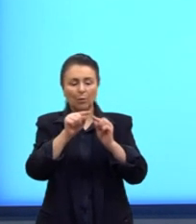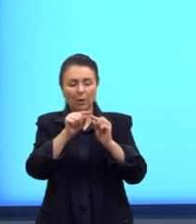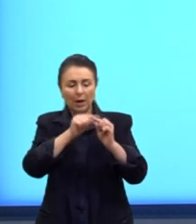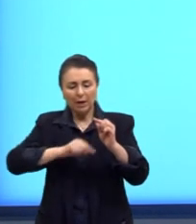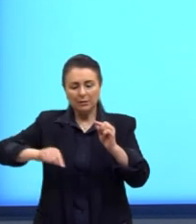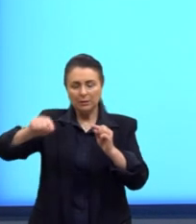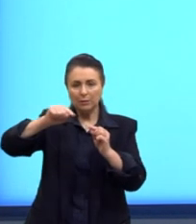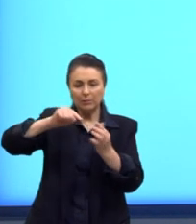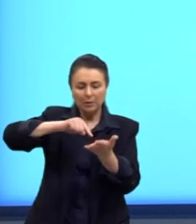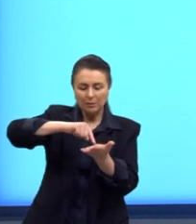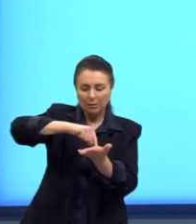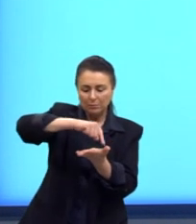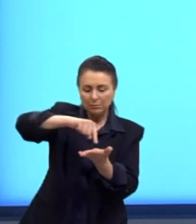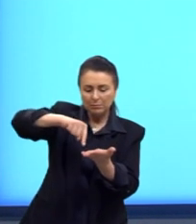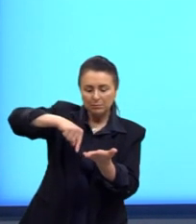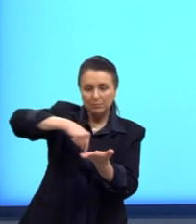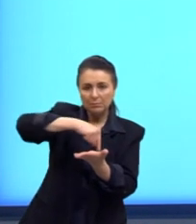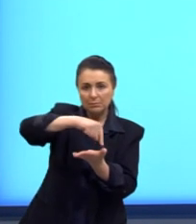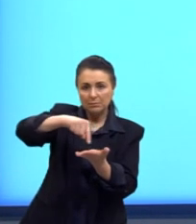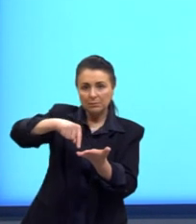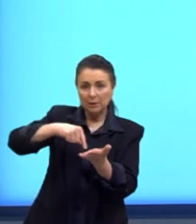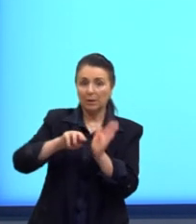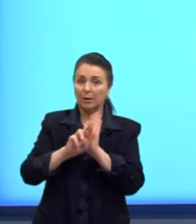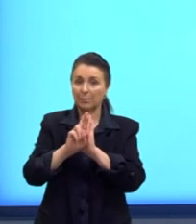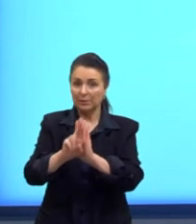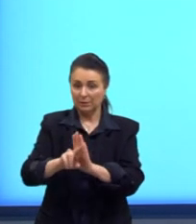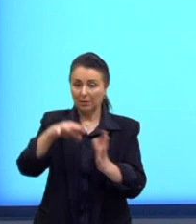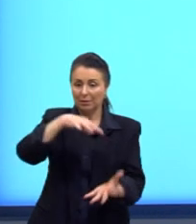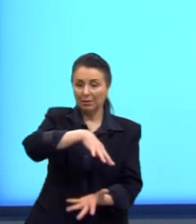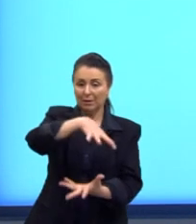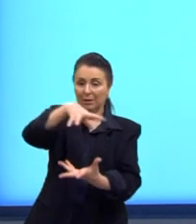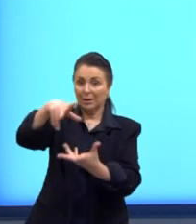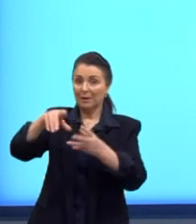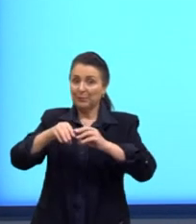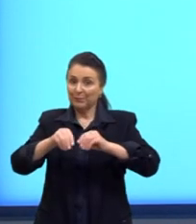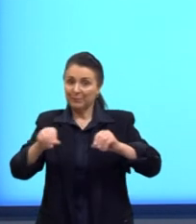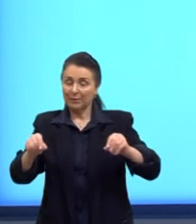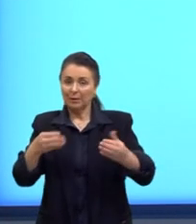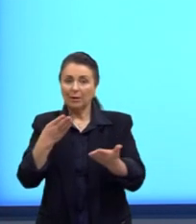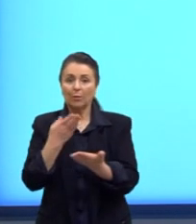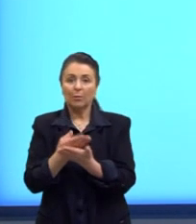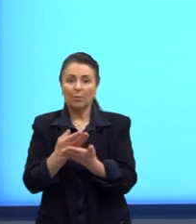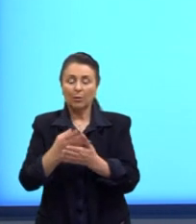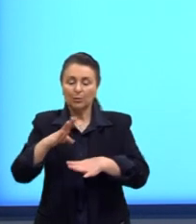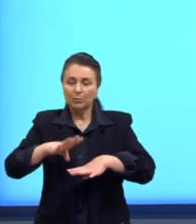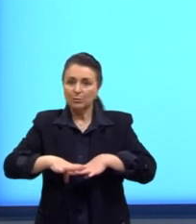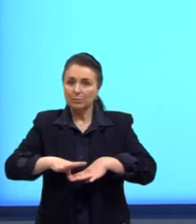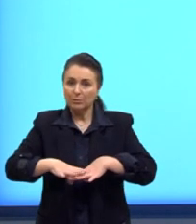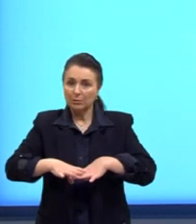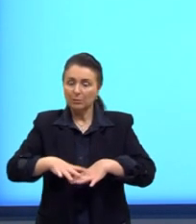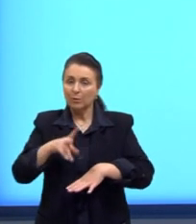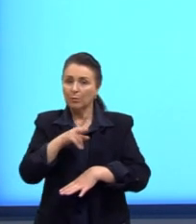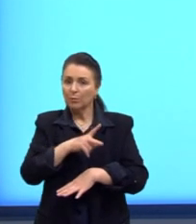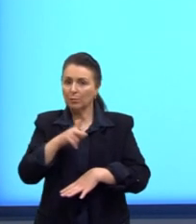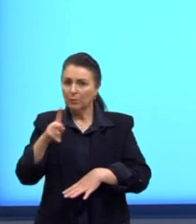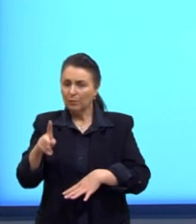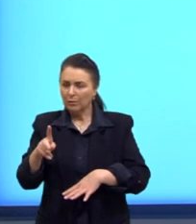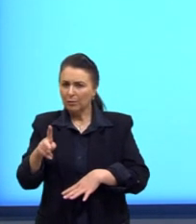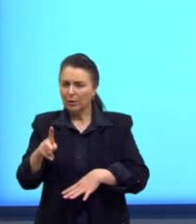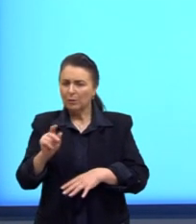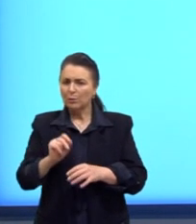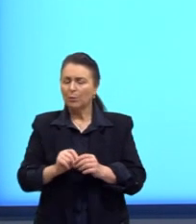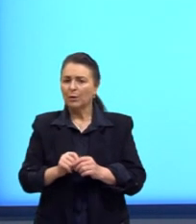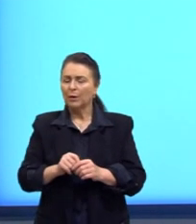desse globo aqui que representa o nosso planeta Terra. Em uma aula de matemática, o professor considera que a medida